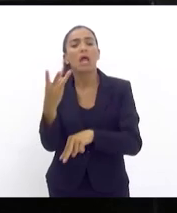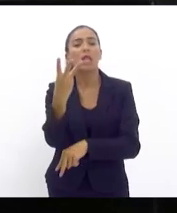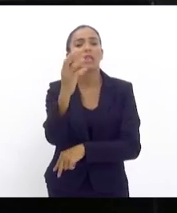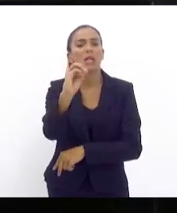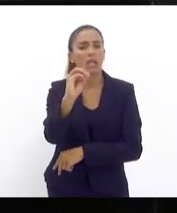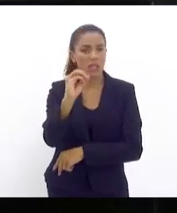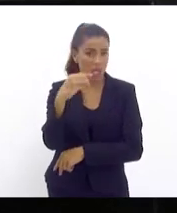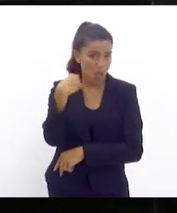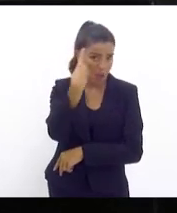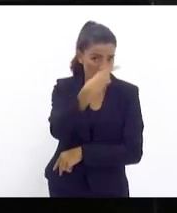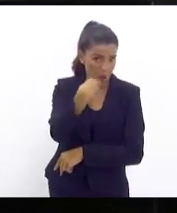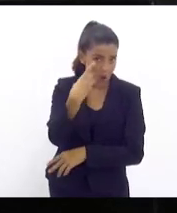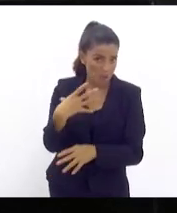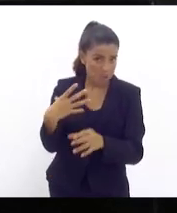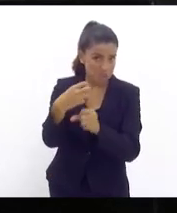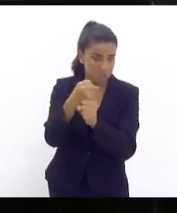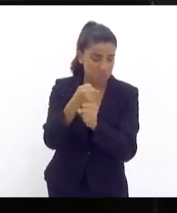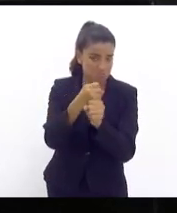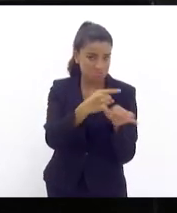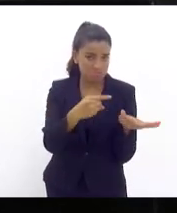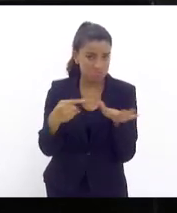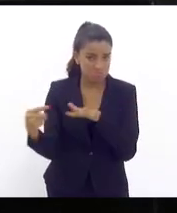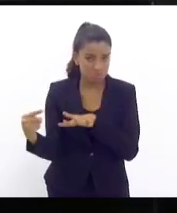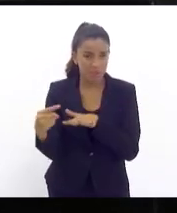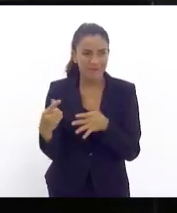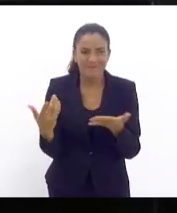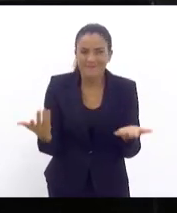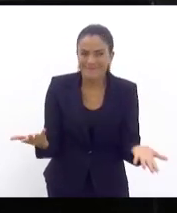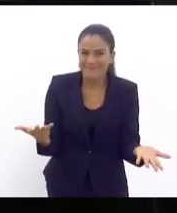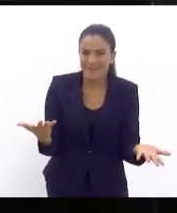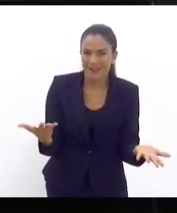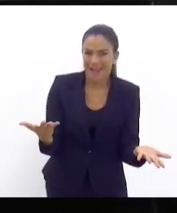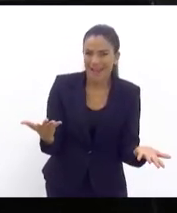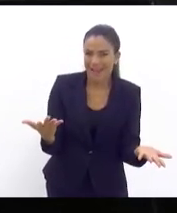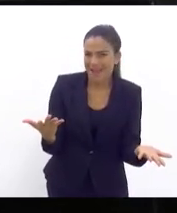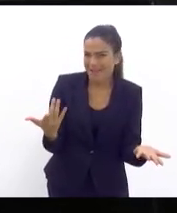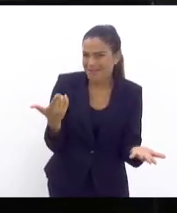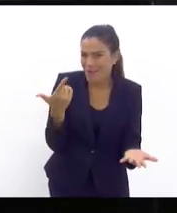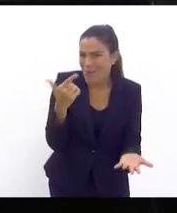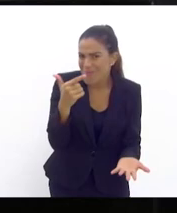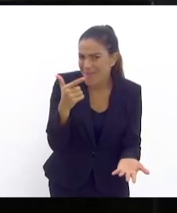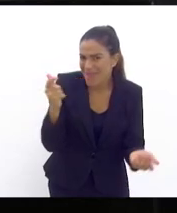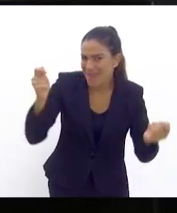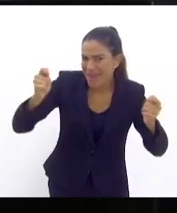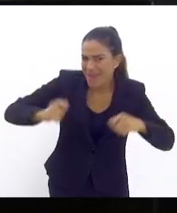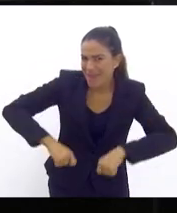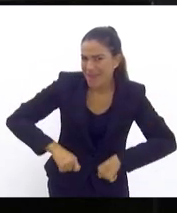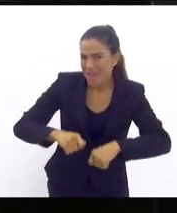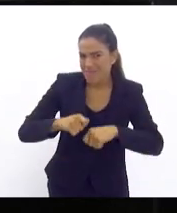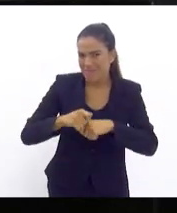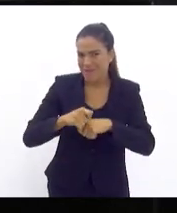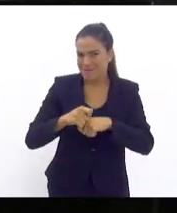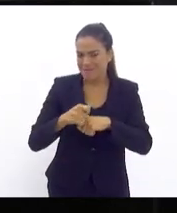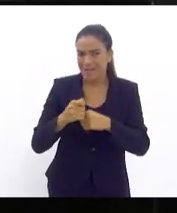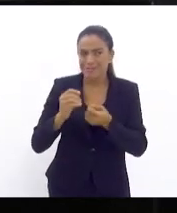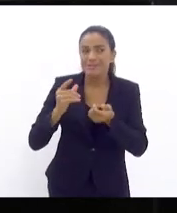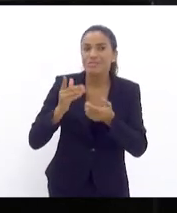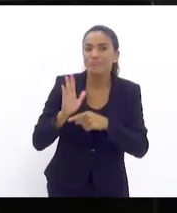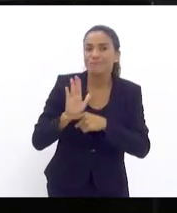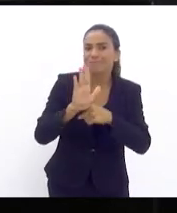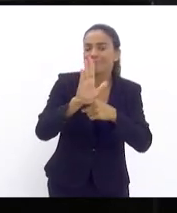Será que esse ato não tem a capacidade de suprir boa parte da nossa carência?